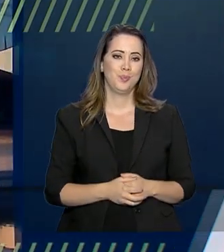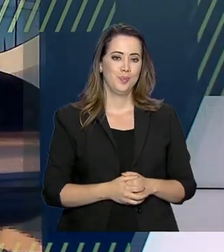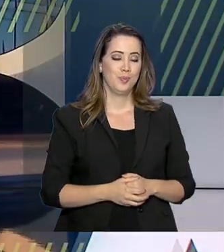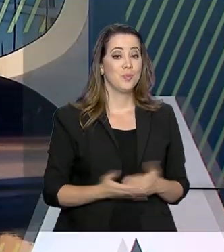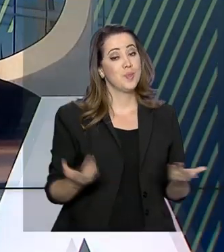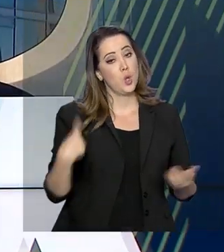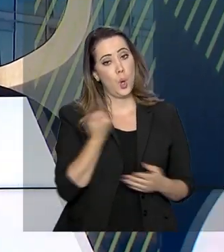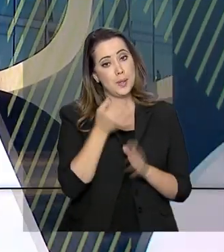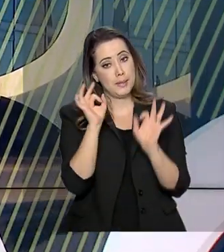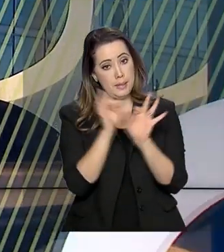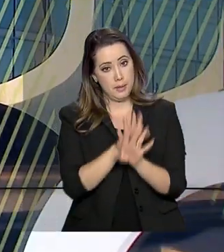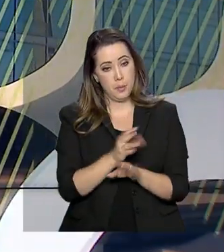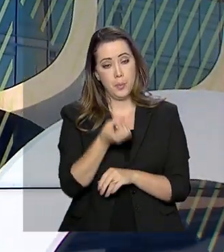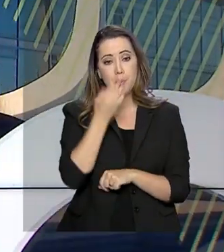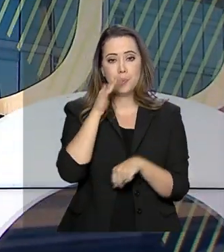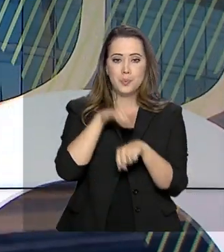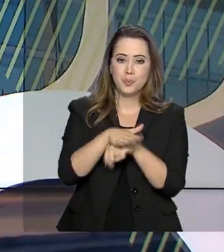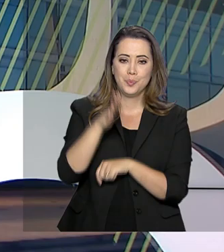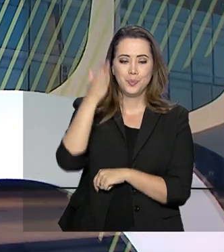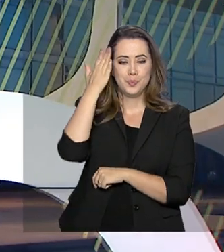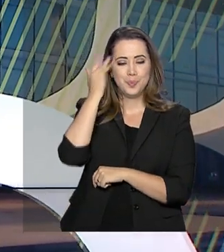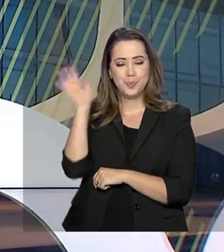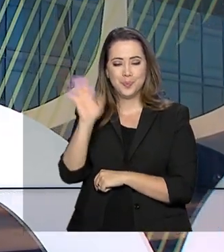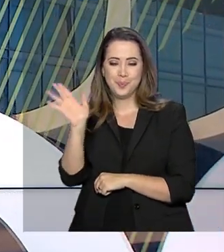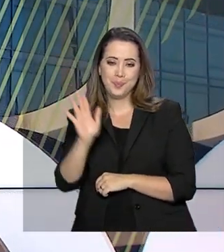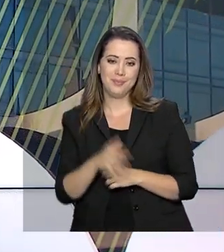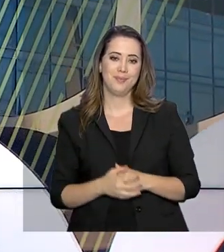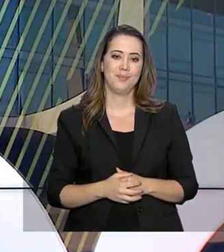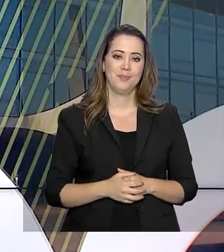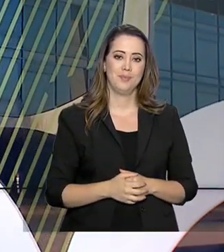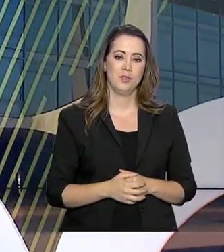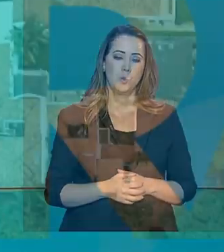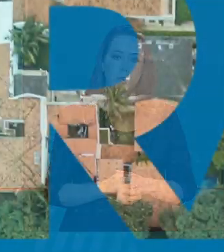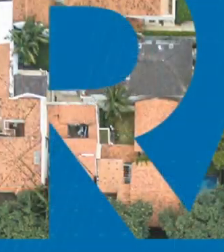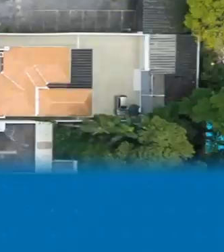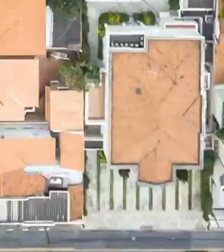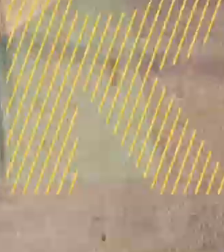E o governo agora termina aqui. Uma boa noite para você e até amanhã.